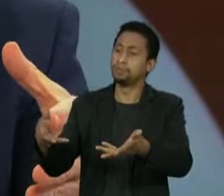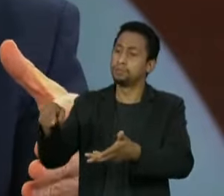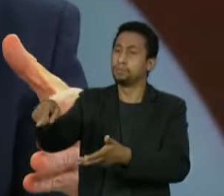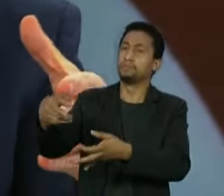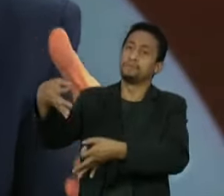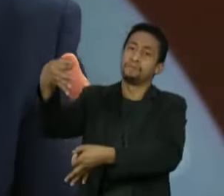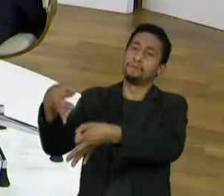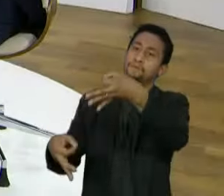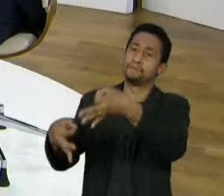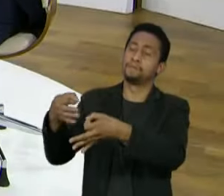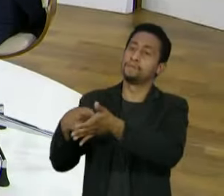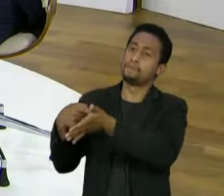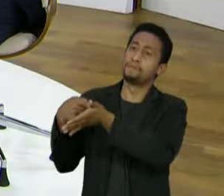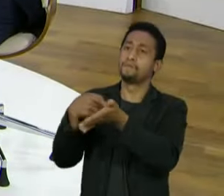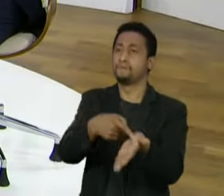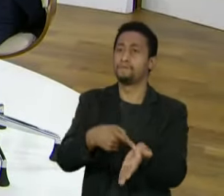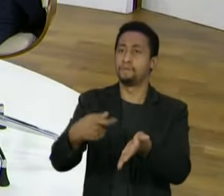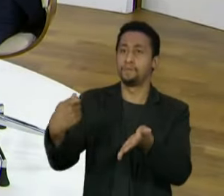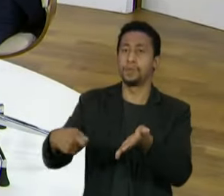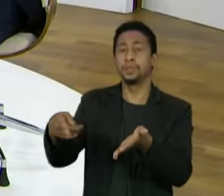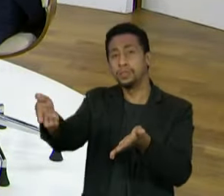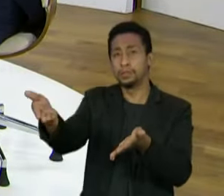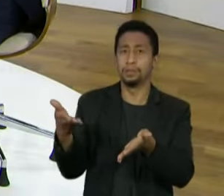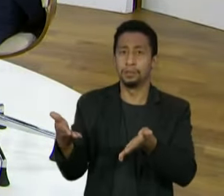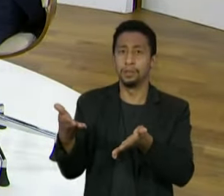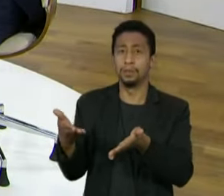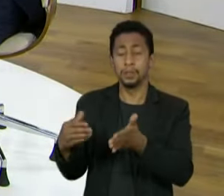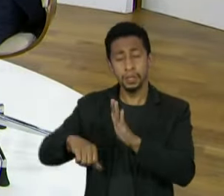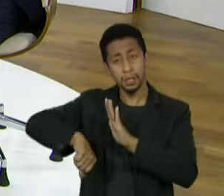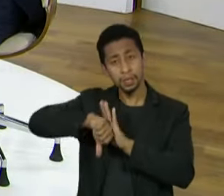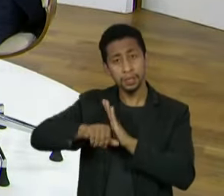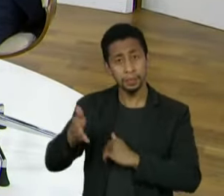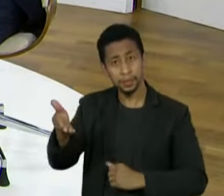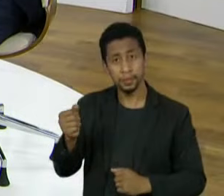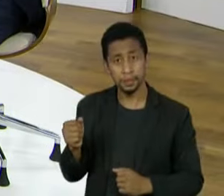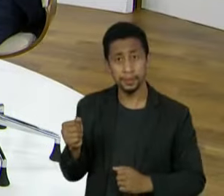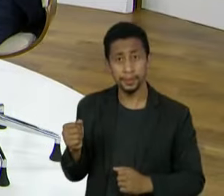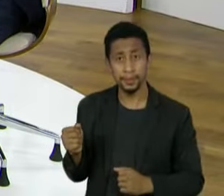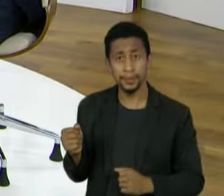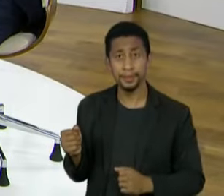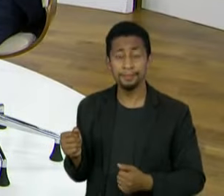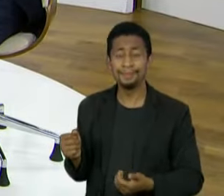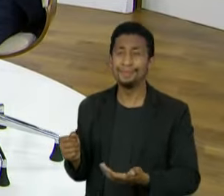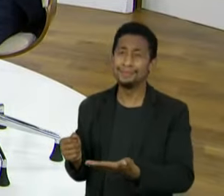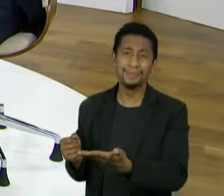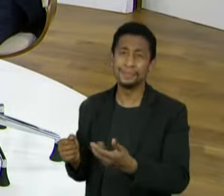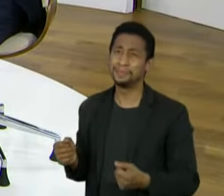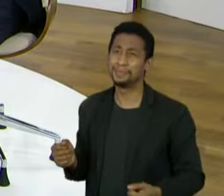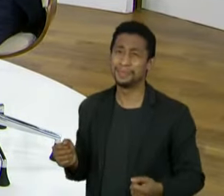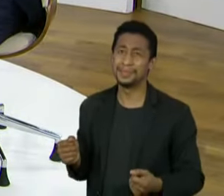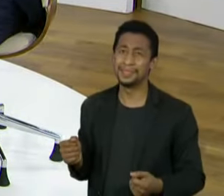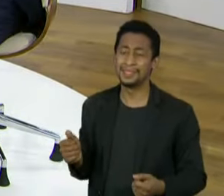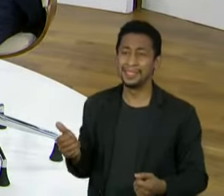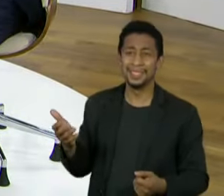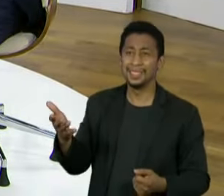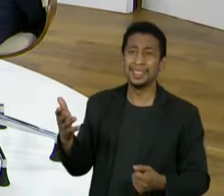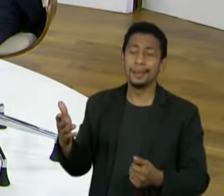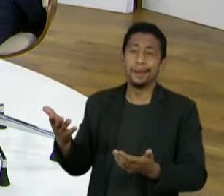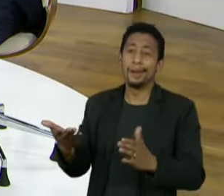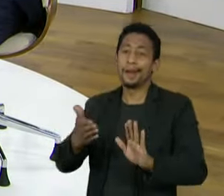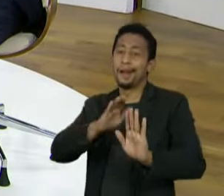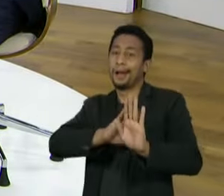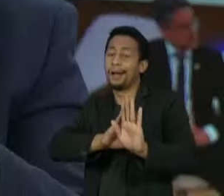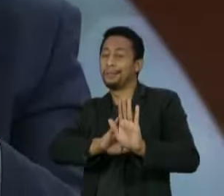que ser denunciadas por esses crimes. Então, eu não vejo como um elemento de natureza